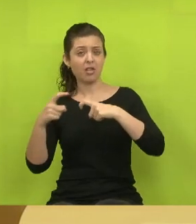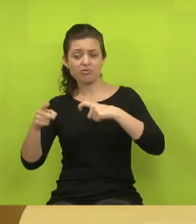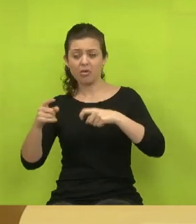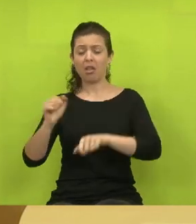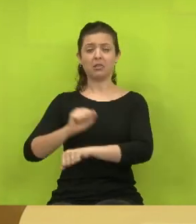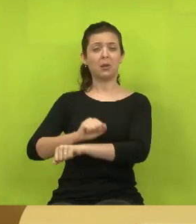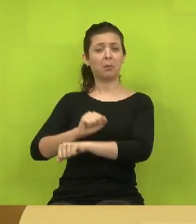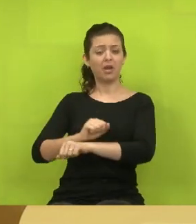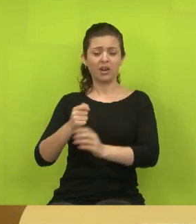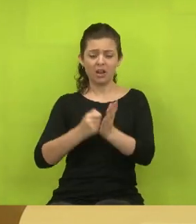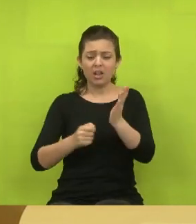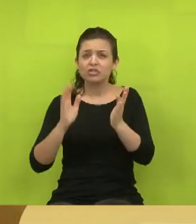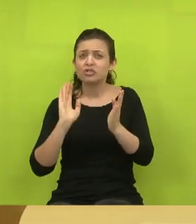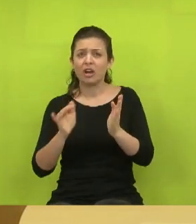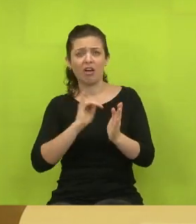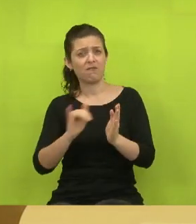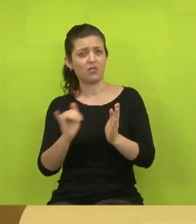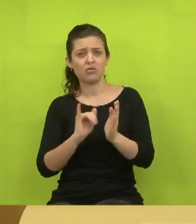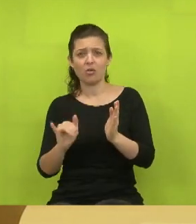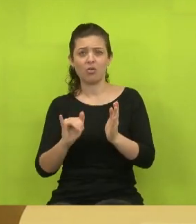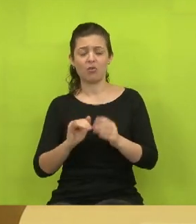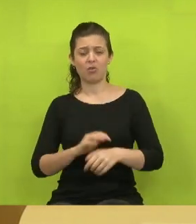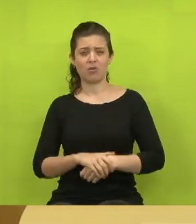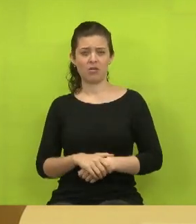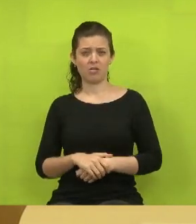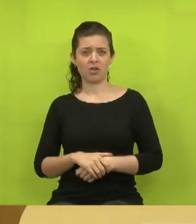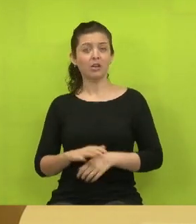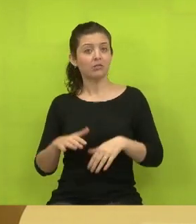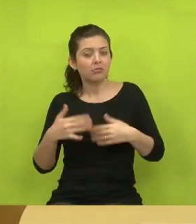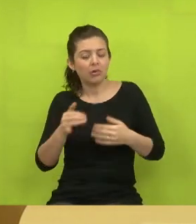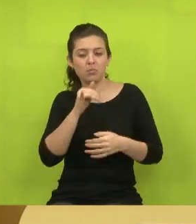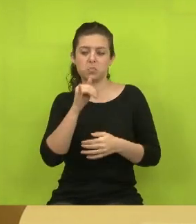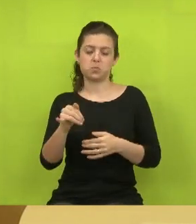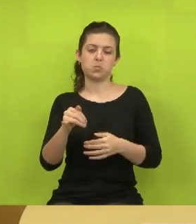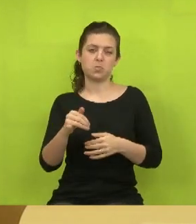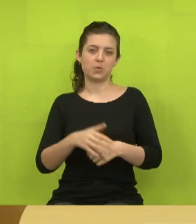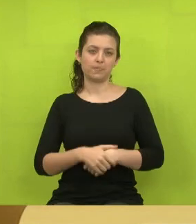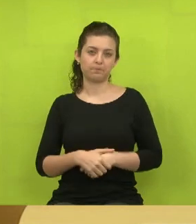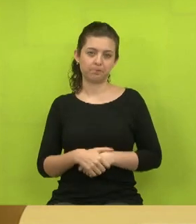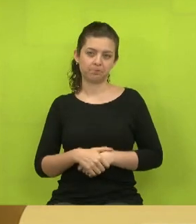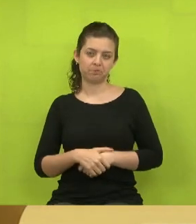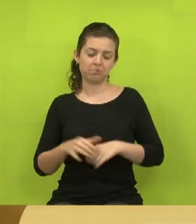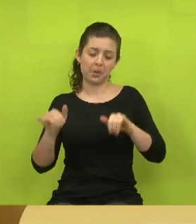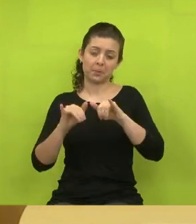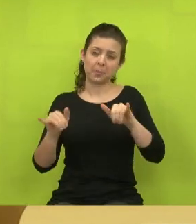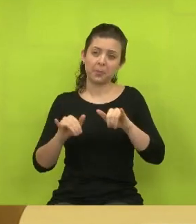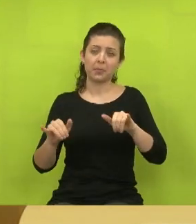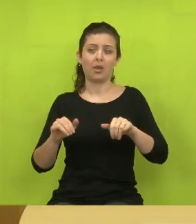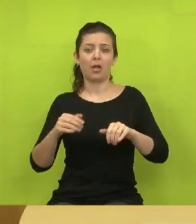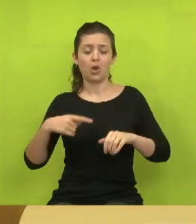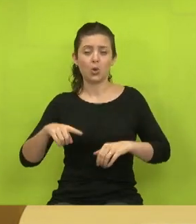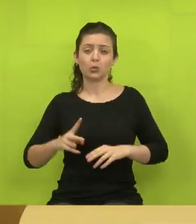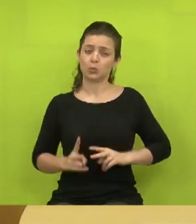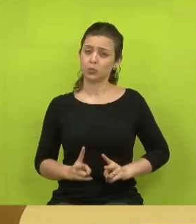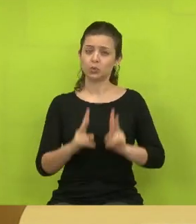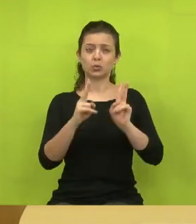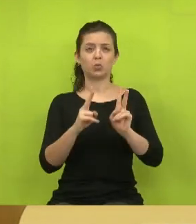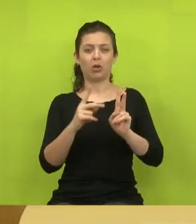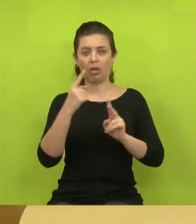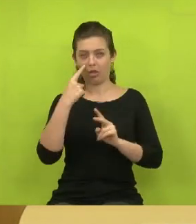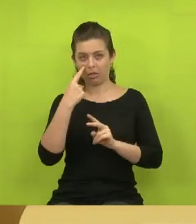a questão da hidroginástica. Então, ficam aqui esses meus apontamentos. E nós vamos continuar, porque nós estamos de